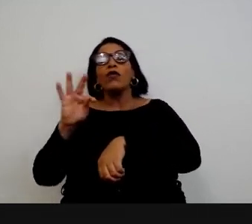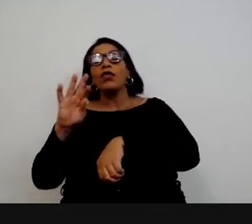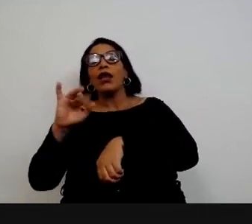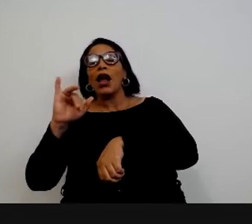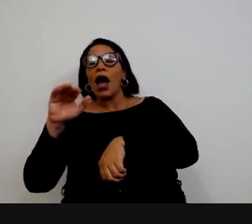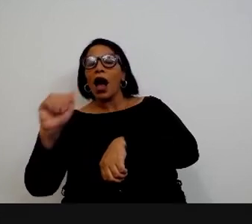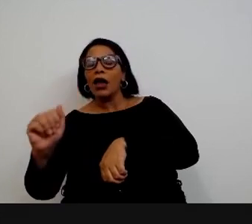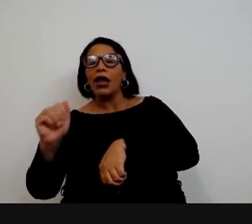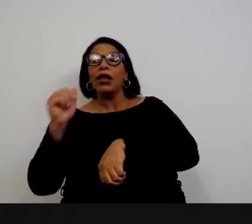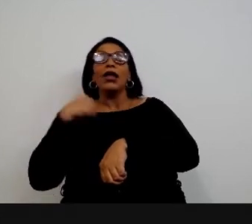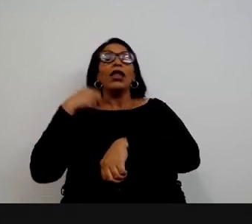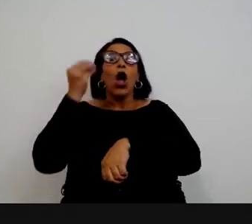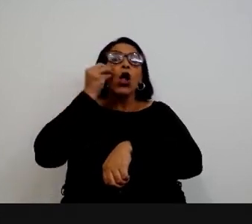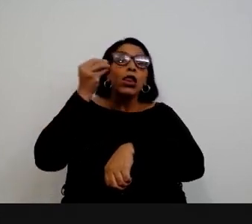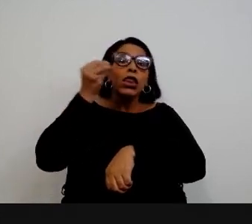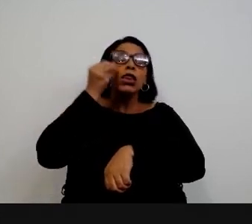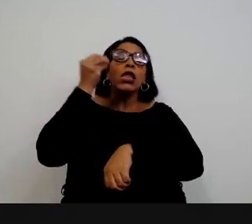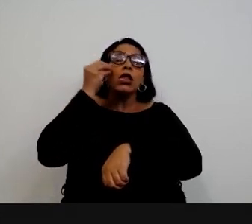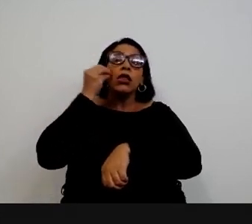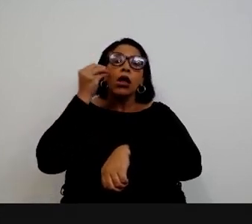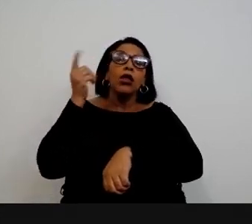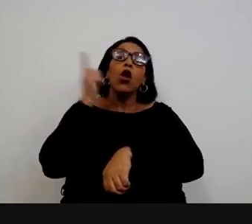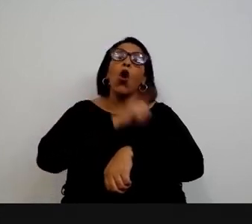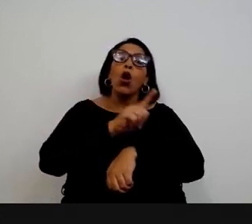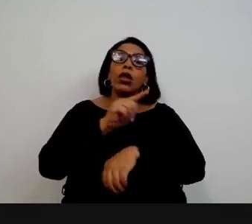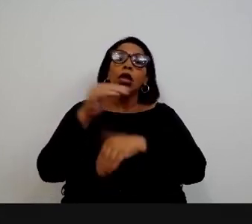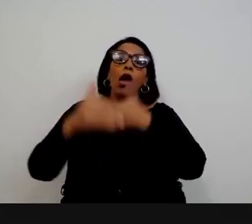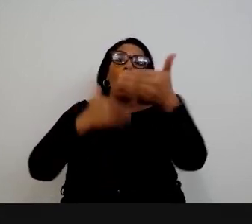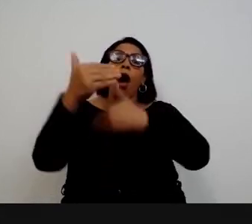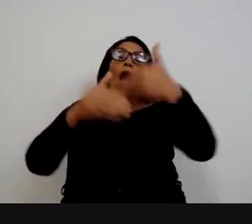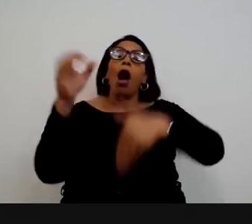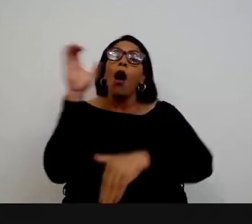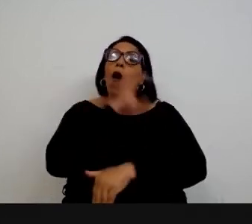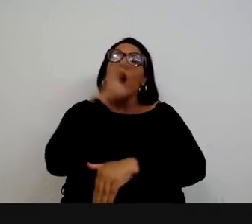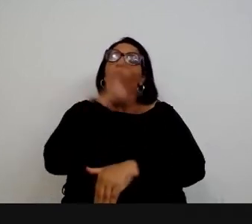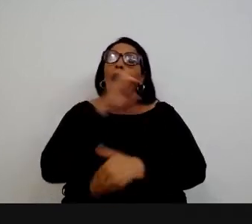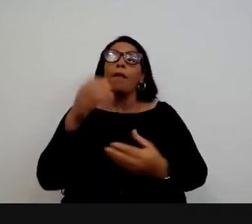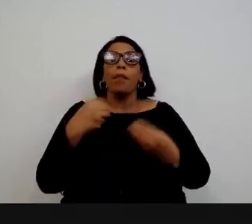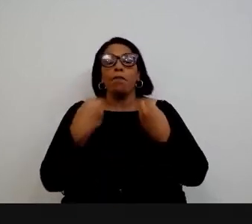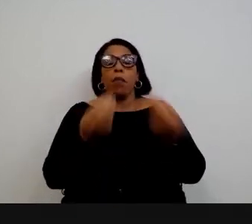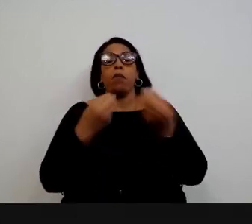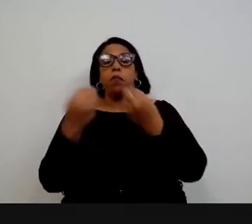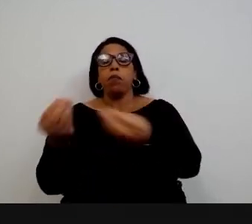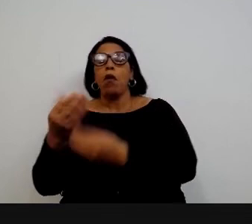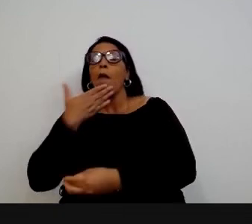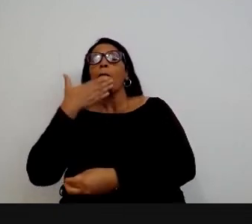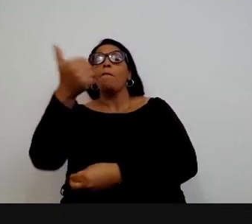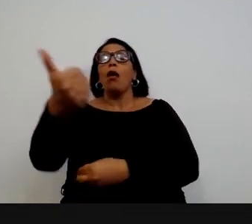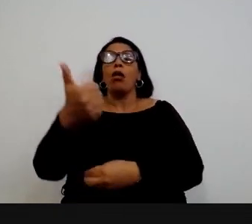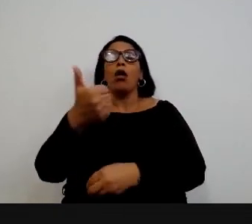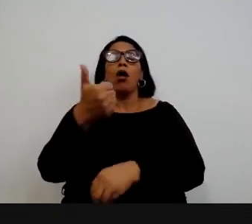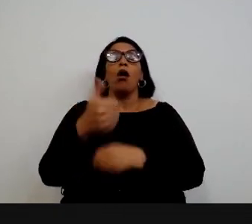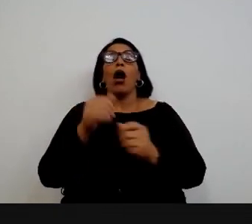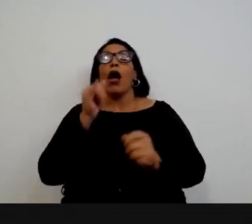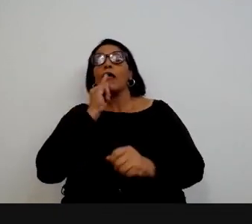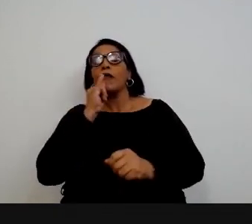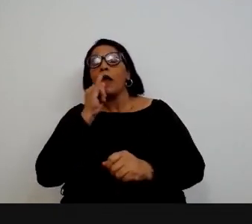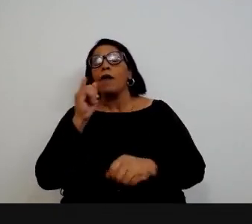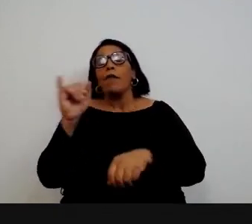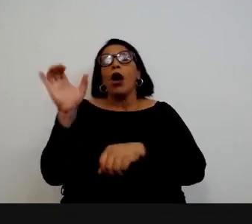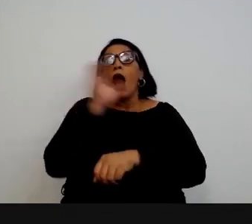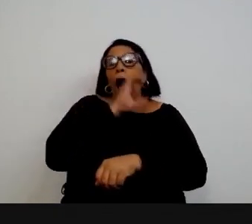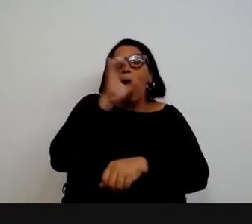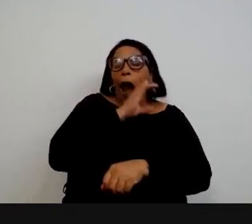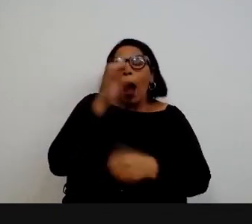mundo está querendo dar uma corrida para fazer como que a gente consegue utilizar essa tecnologia para que a gente consiga governar melhor os pontos de capacidade de